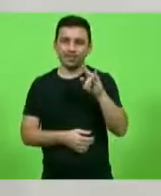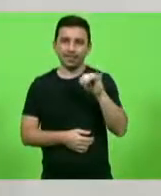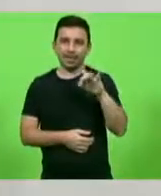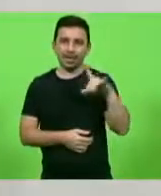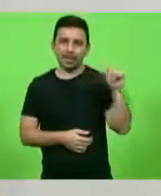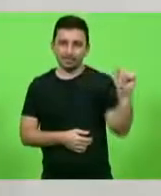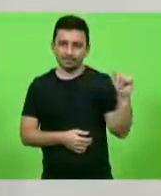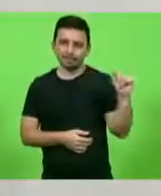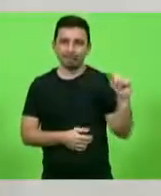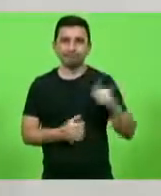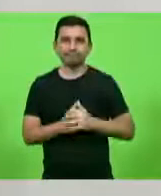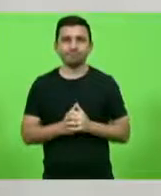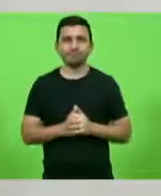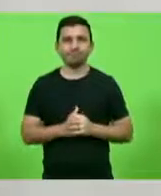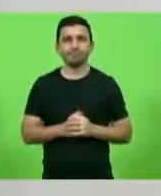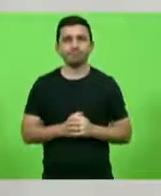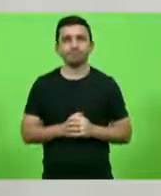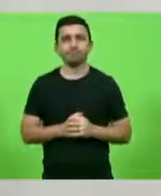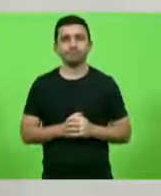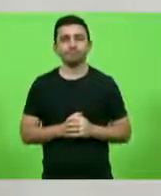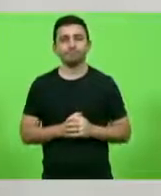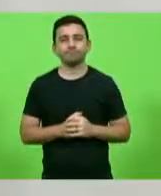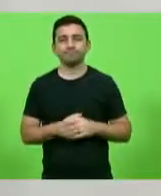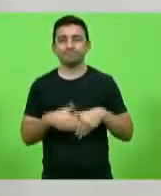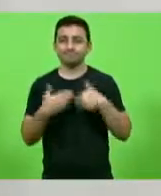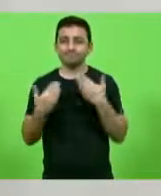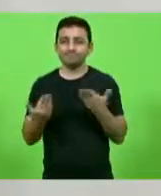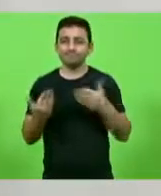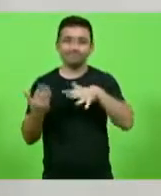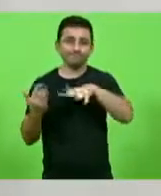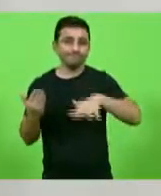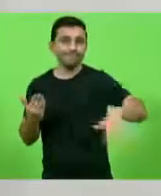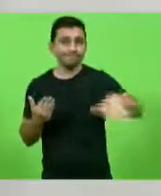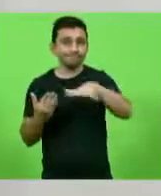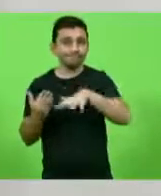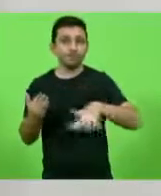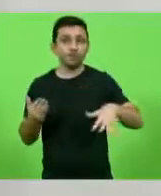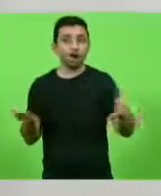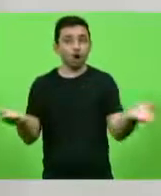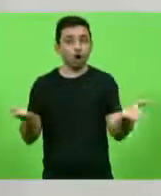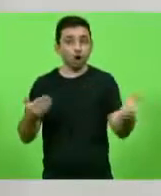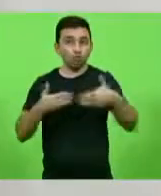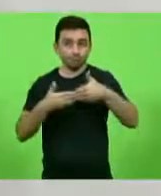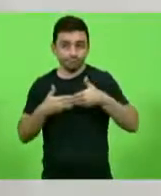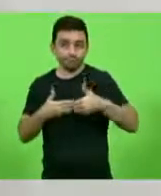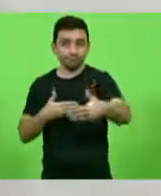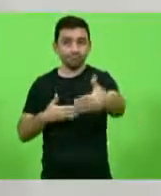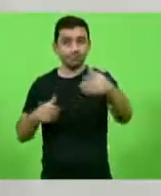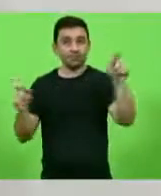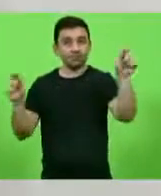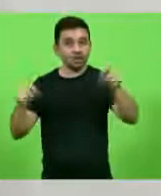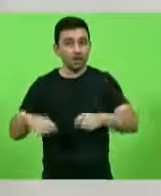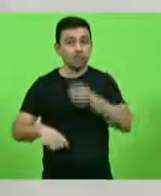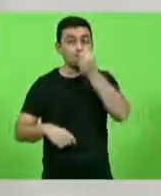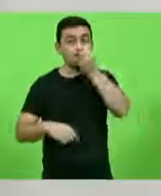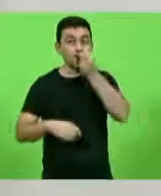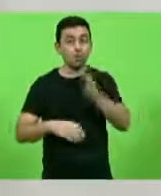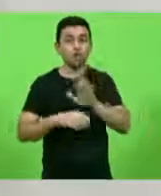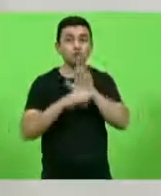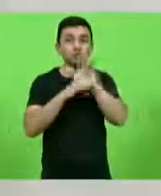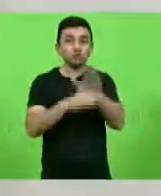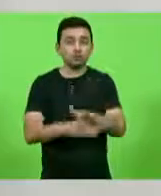fazendo com que tudo que ela possa fazer seja para o bem do povo catarinense.